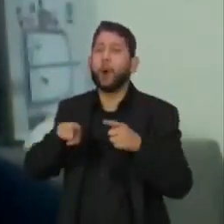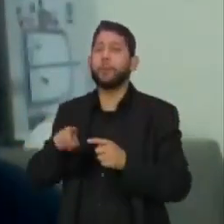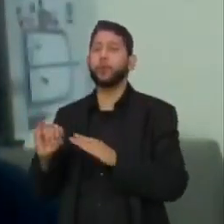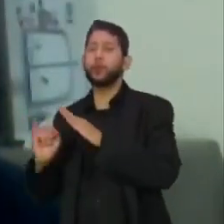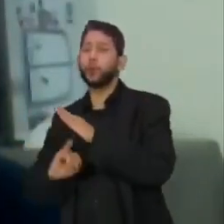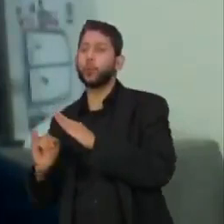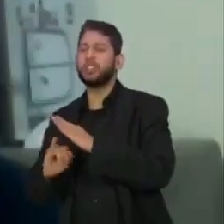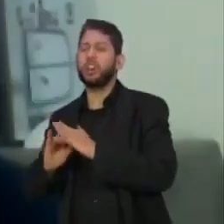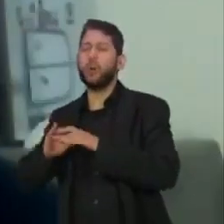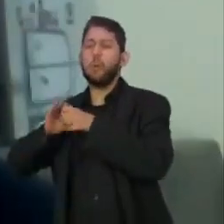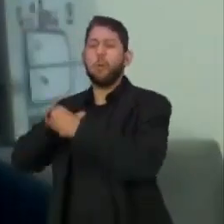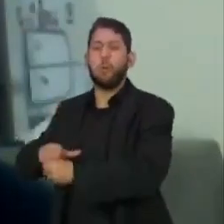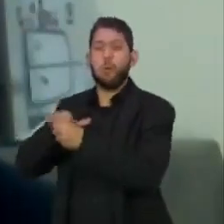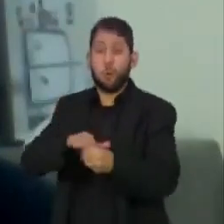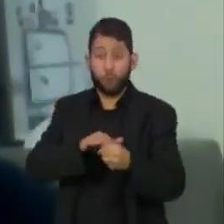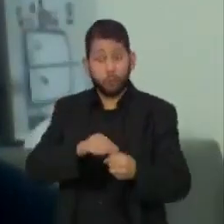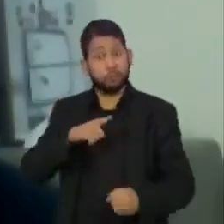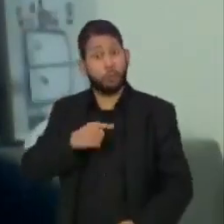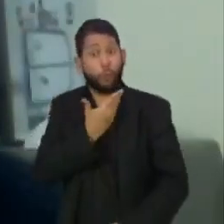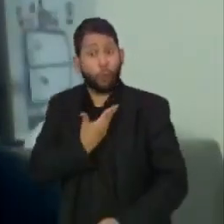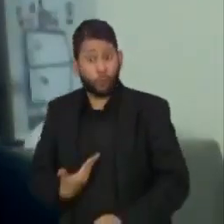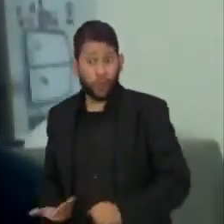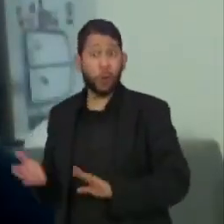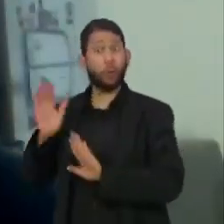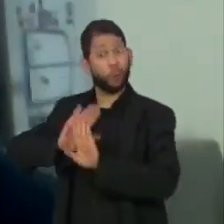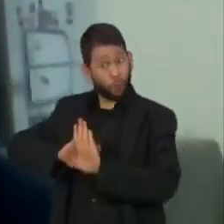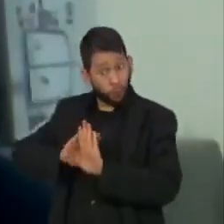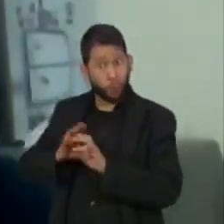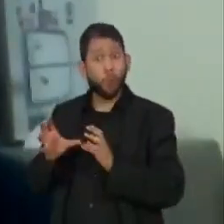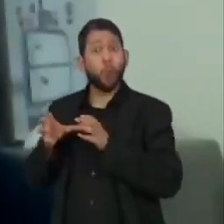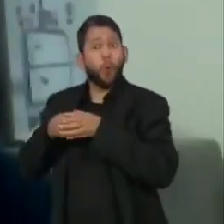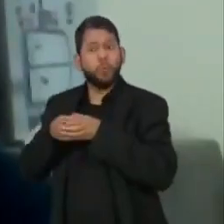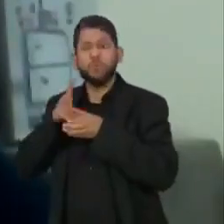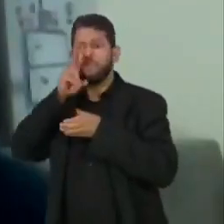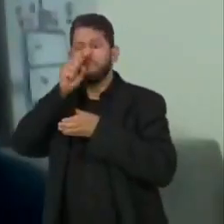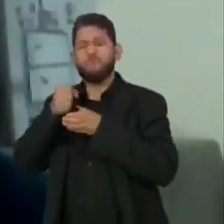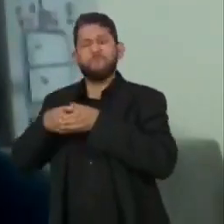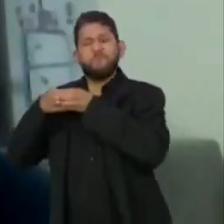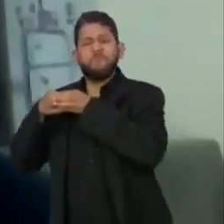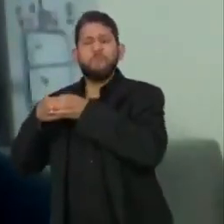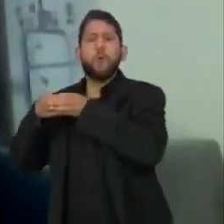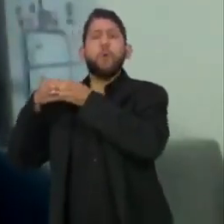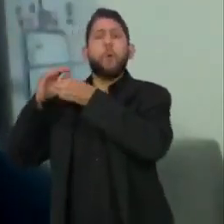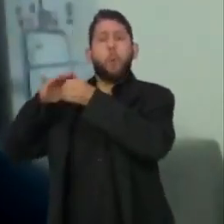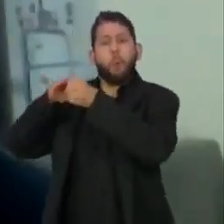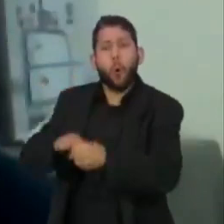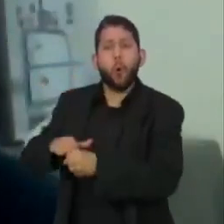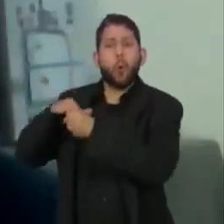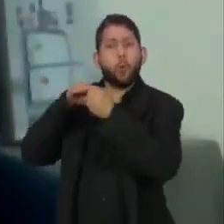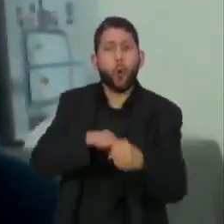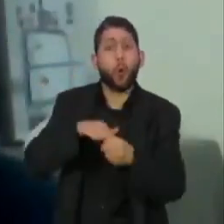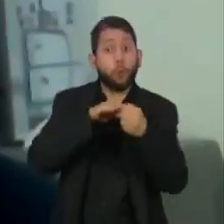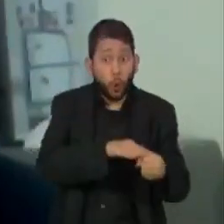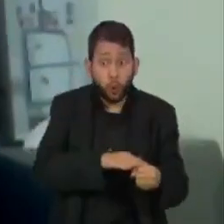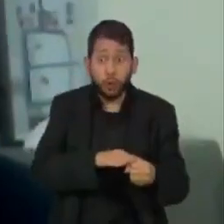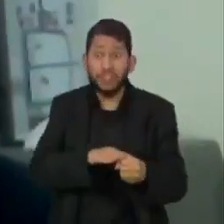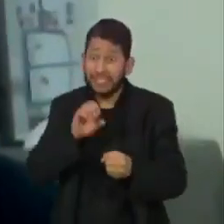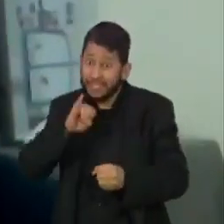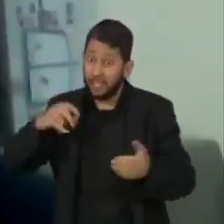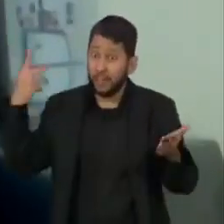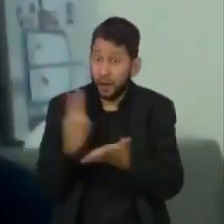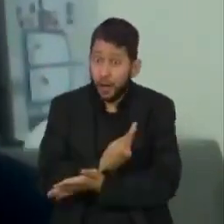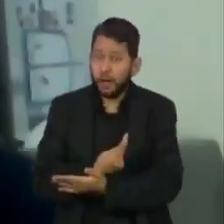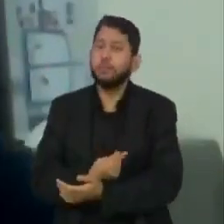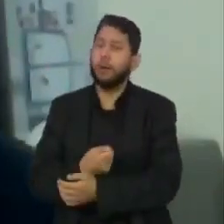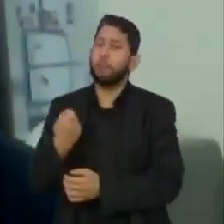Os agentes públicos que hoje detêm o monopólio da força precisam ser responsabilizados pelos